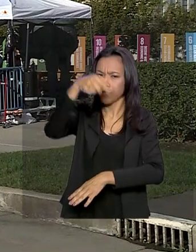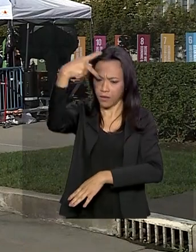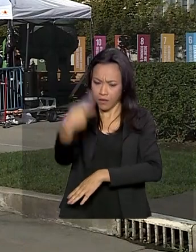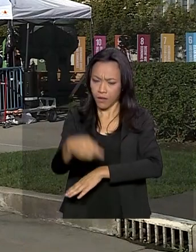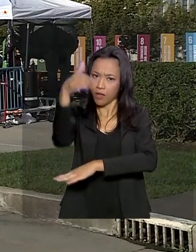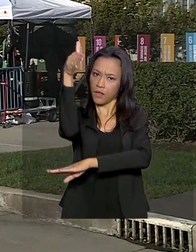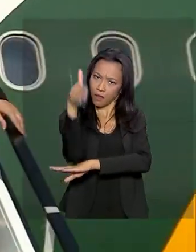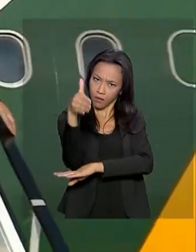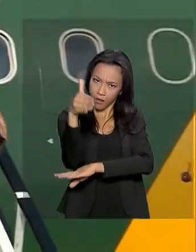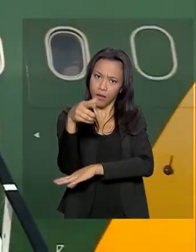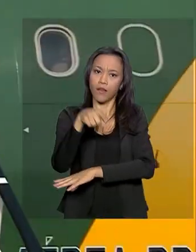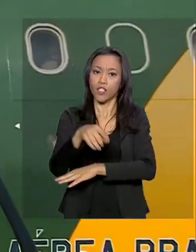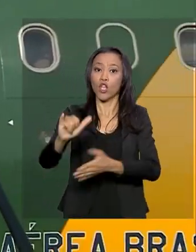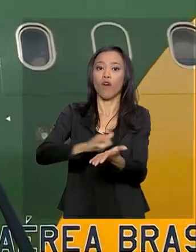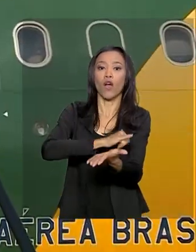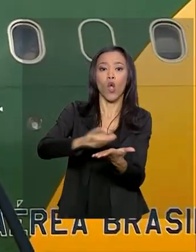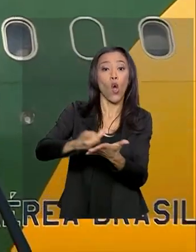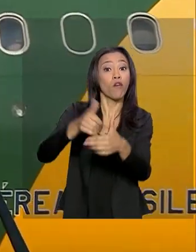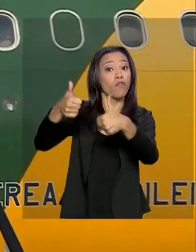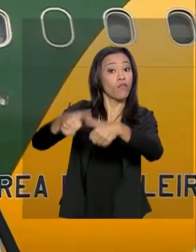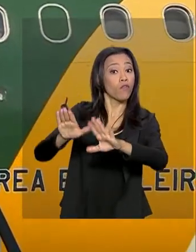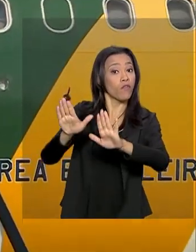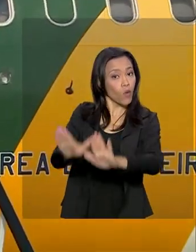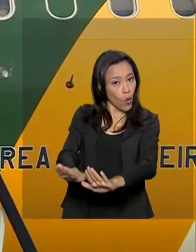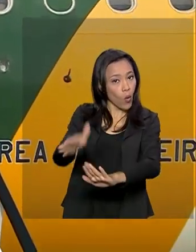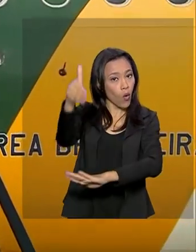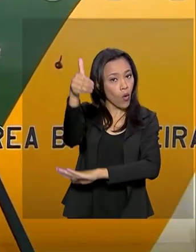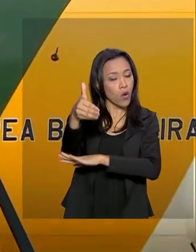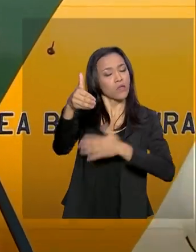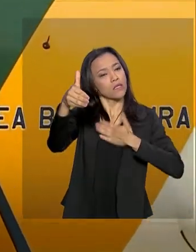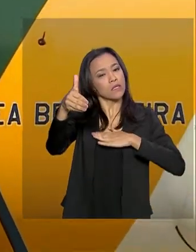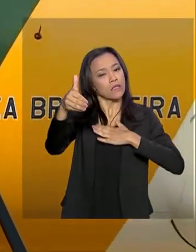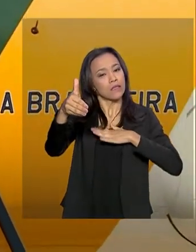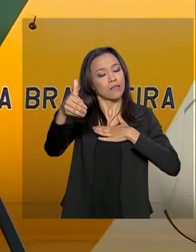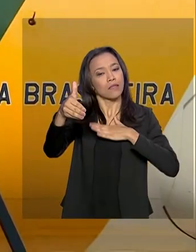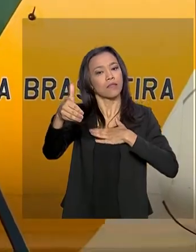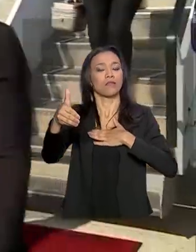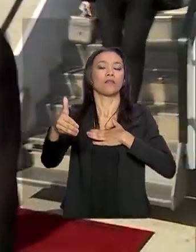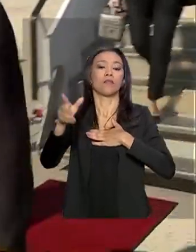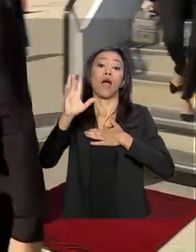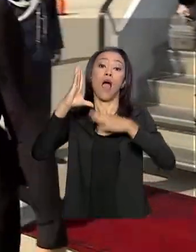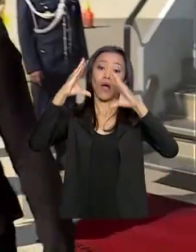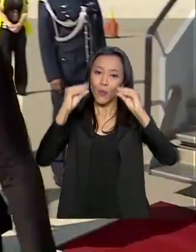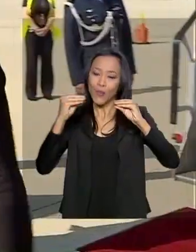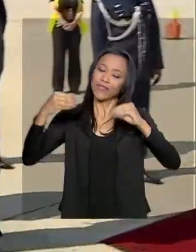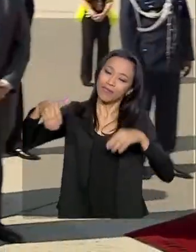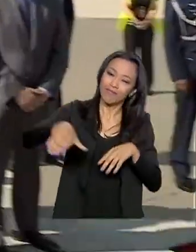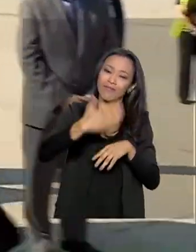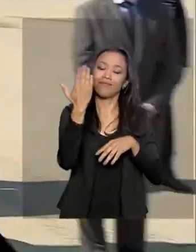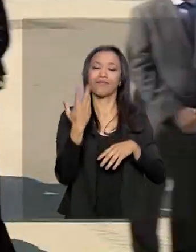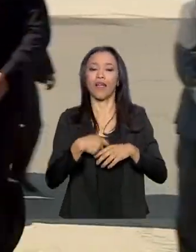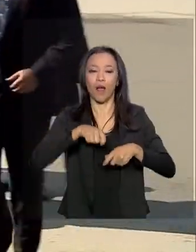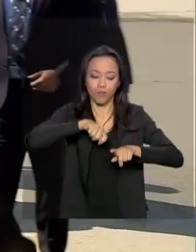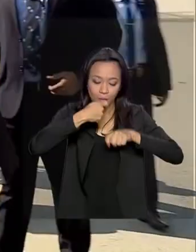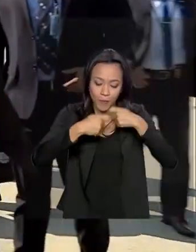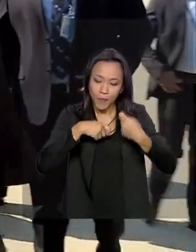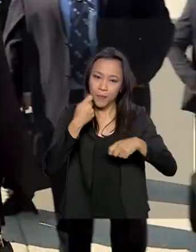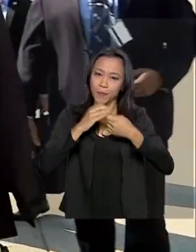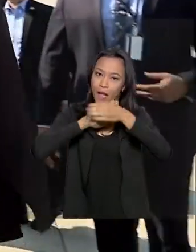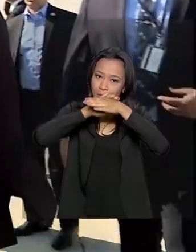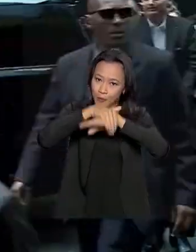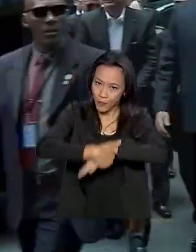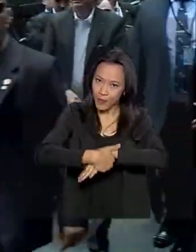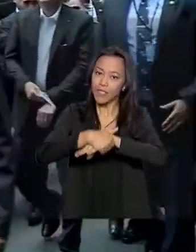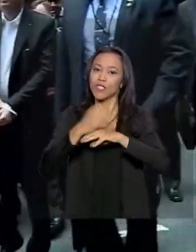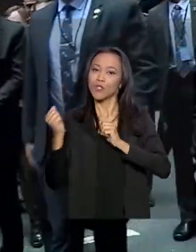Por recomendação médica, ele ficou descansando nesse finzinho de tarde e à noite saiu para jantar com a primeira-dama e também